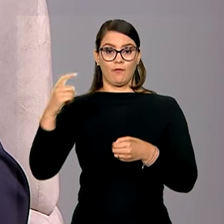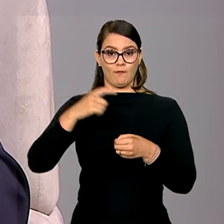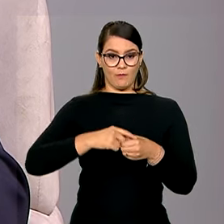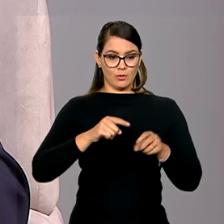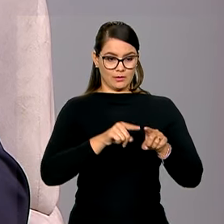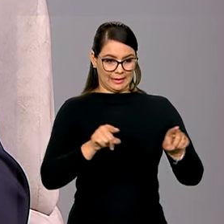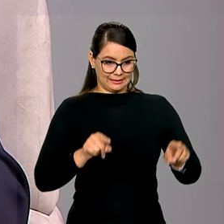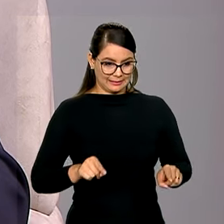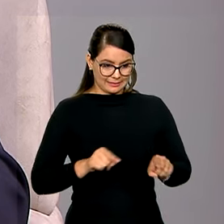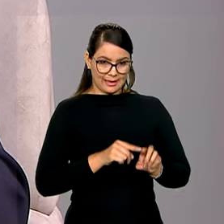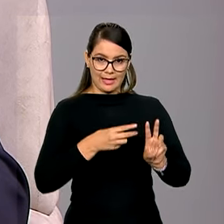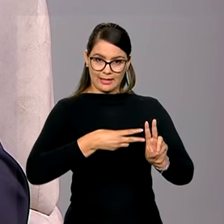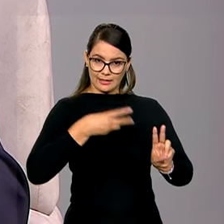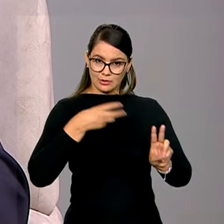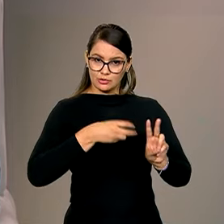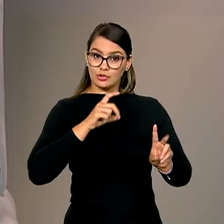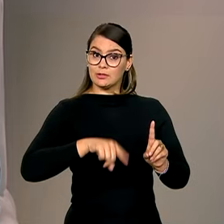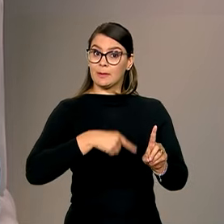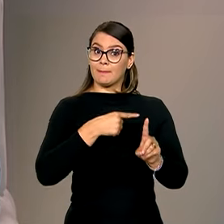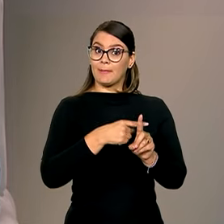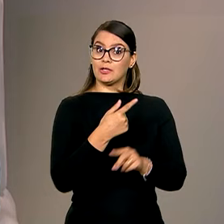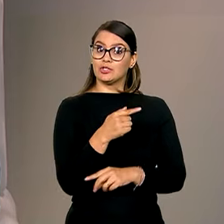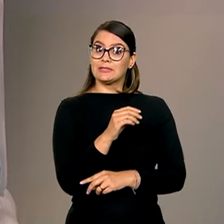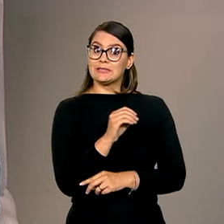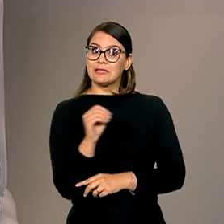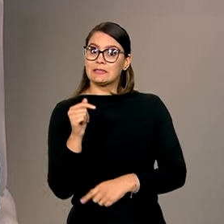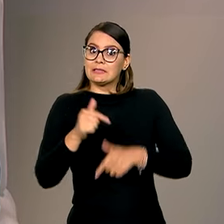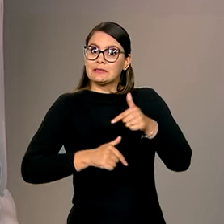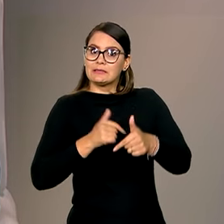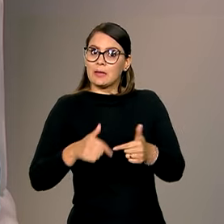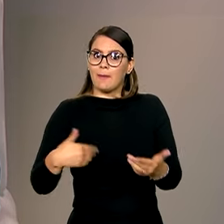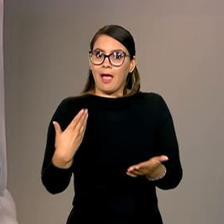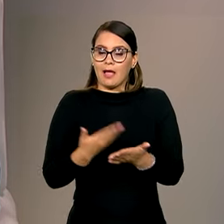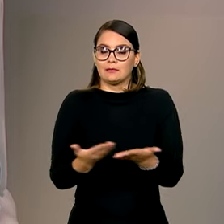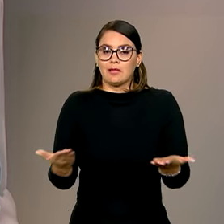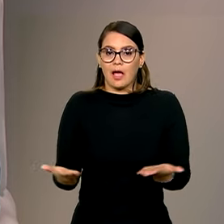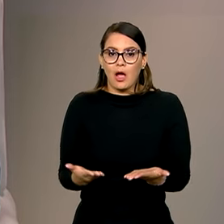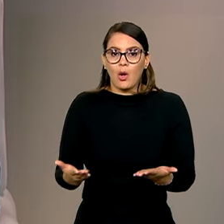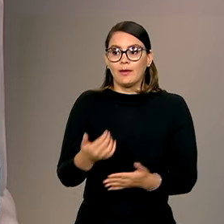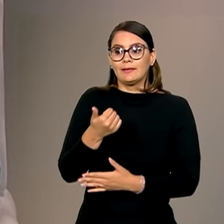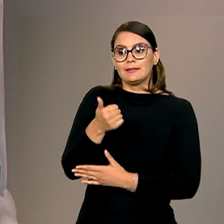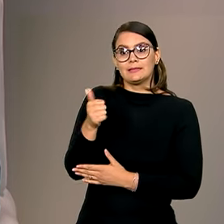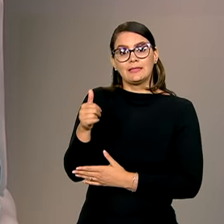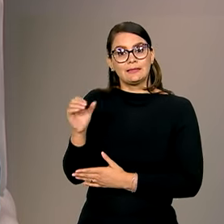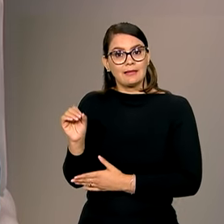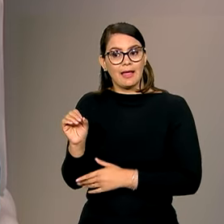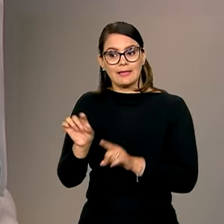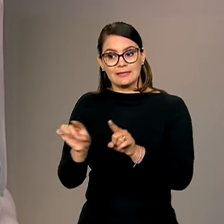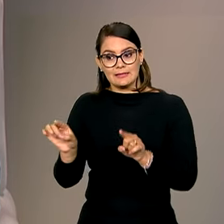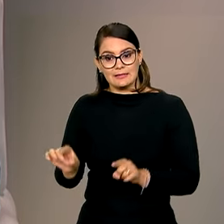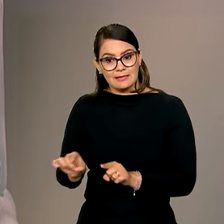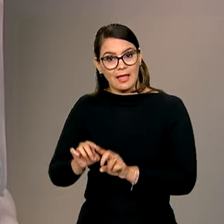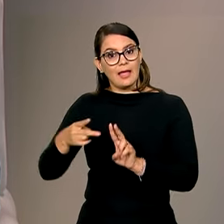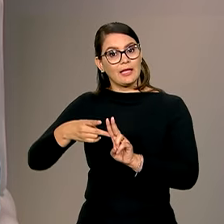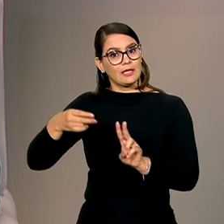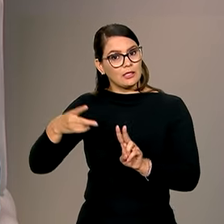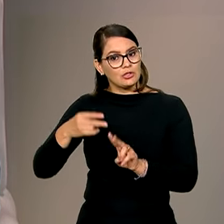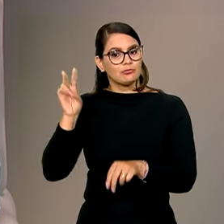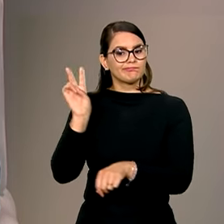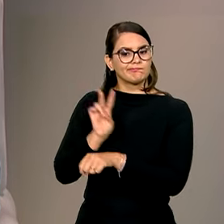indígenas. Foram mais de 700 operações até agora. 110 terras indígenas já foram